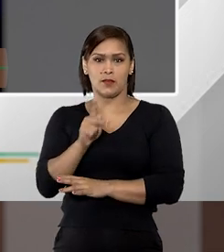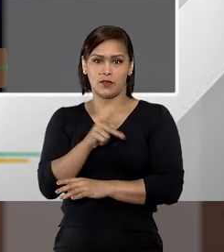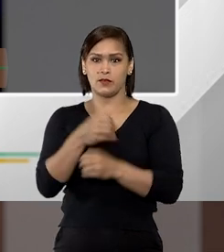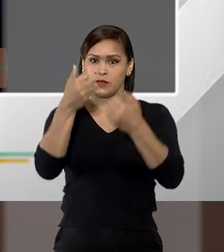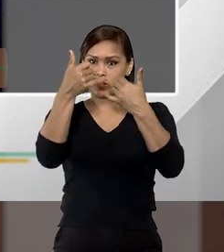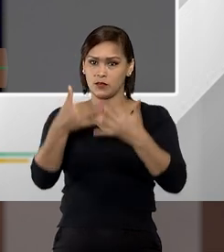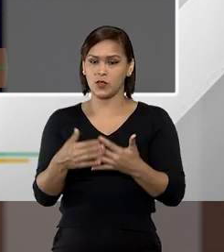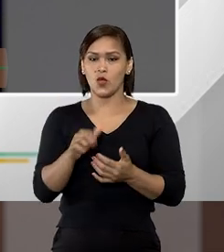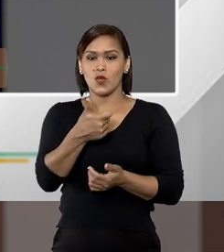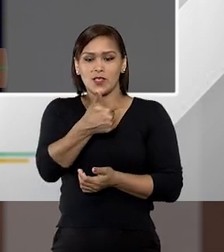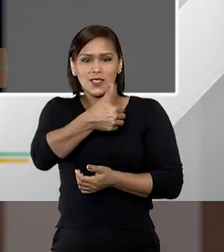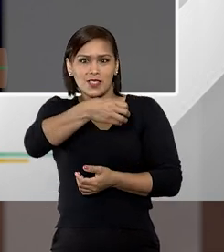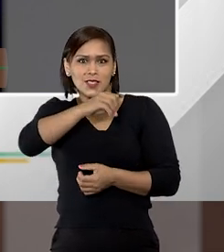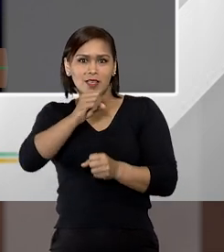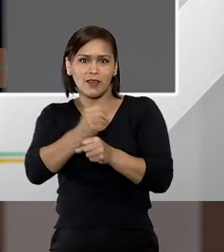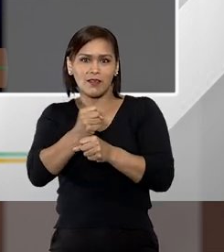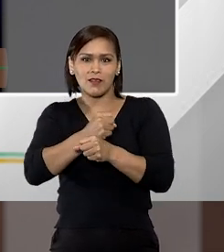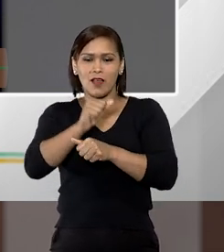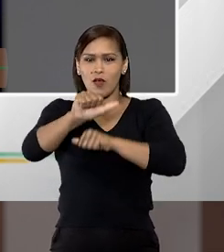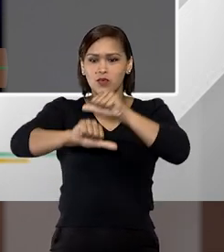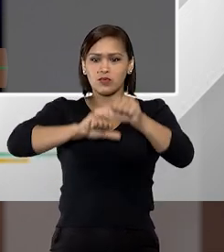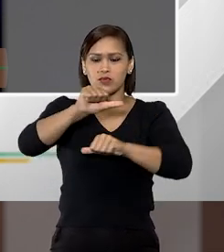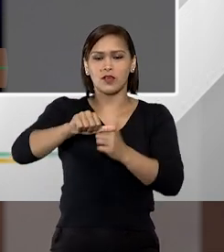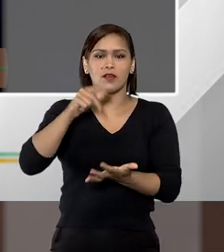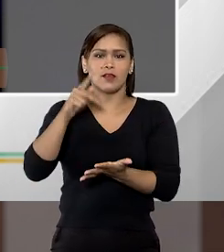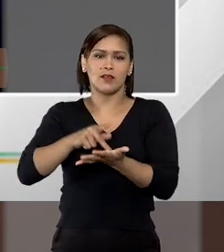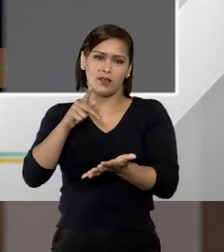a gente vai levar 100 anos para mudar essa realidade,